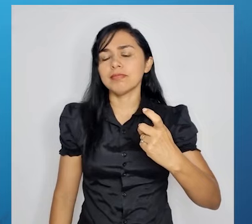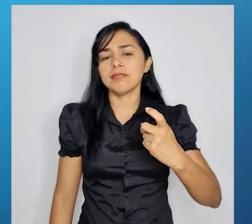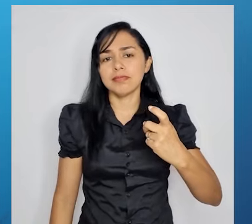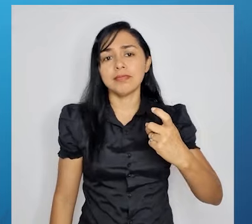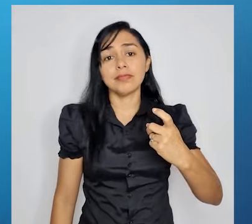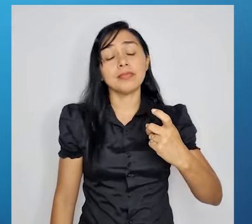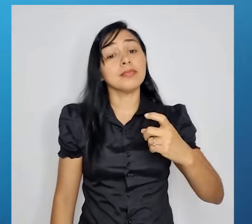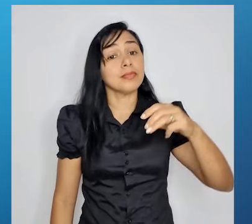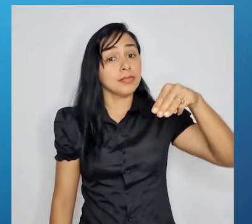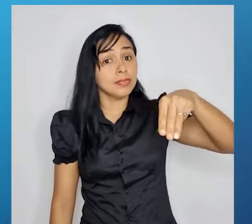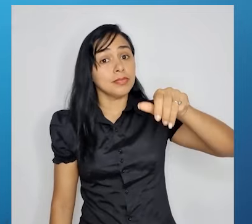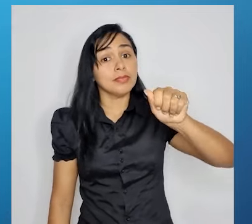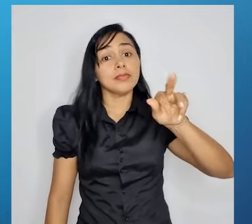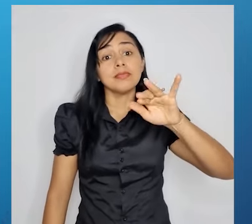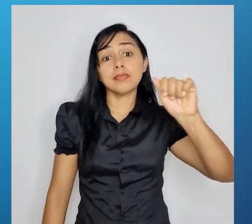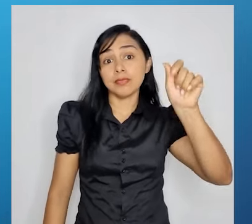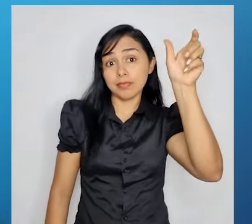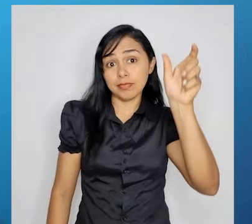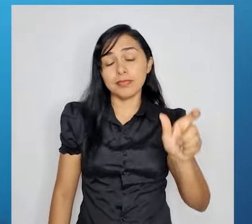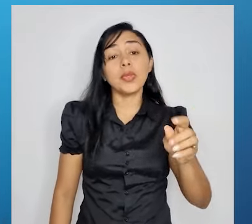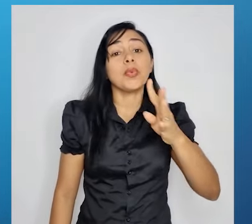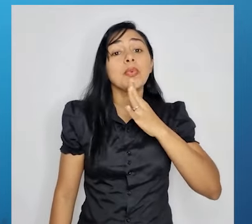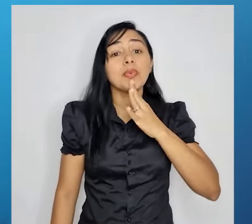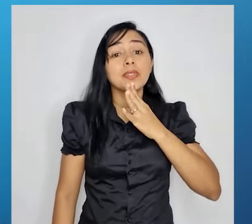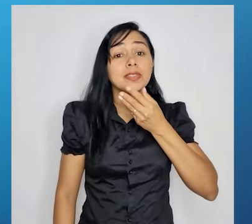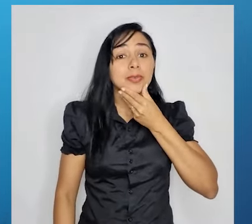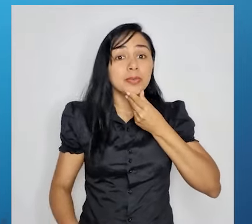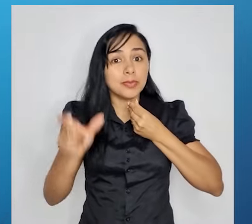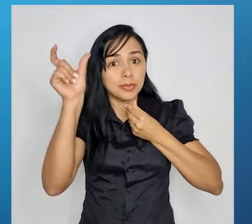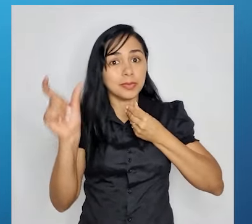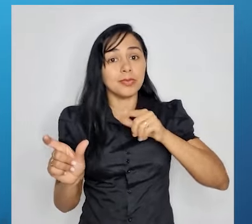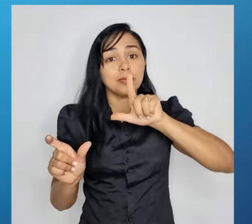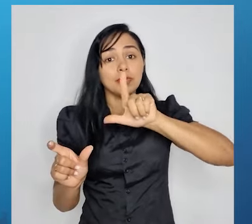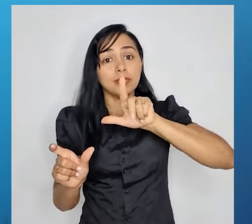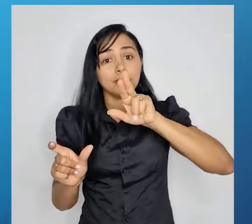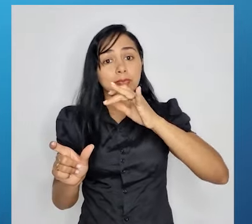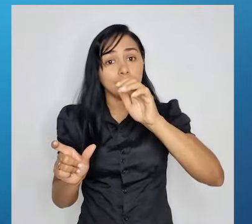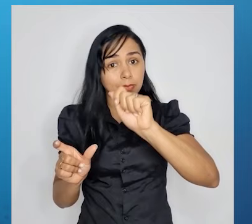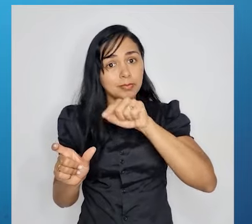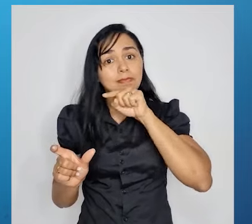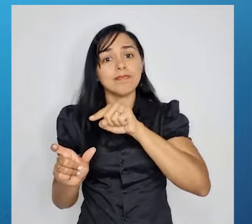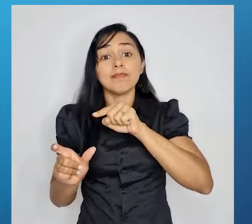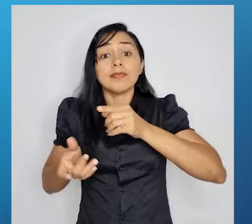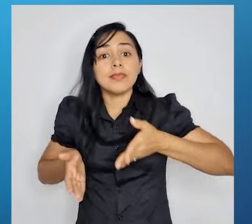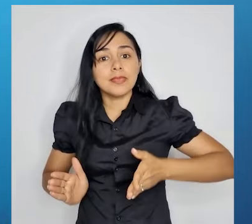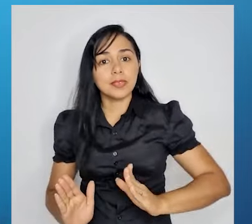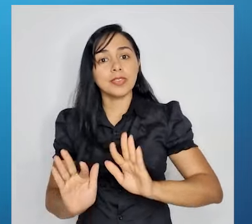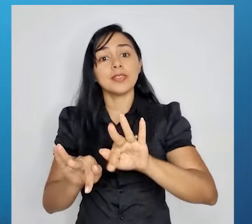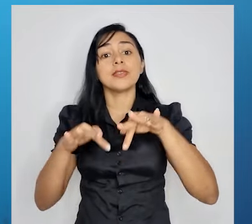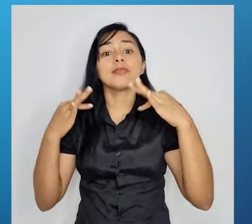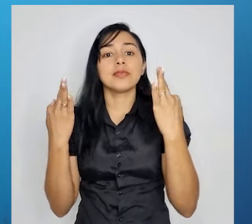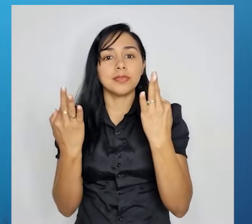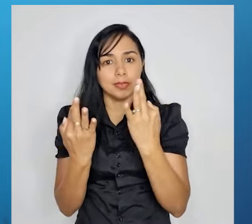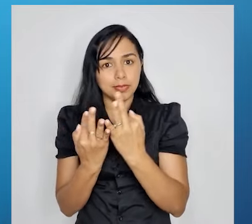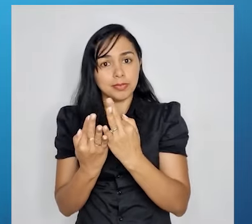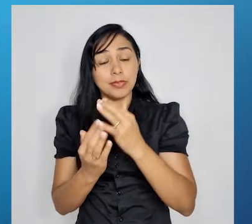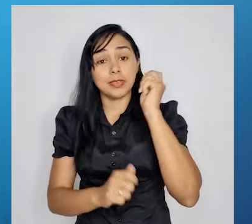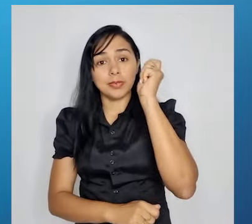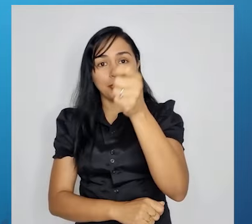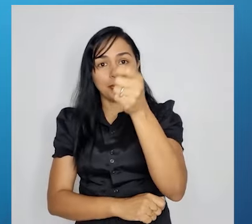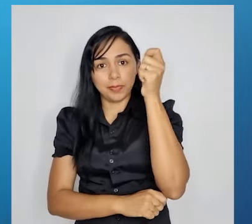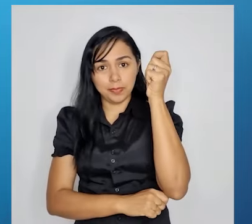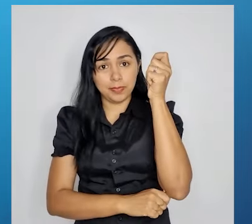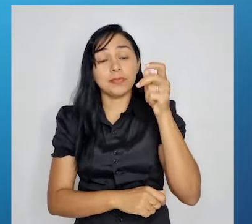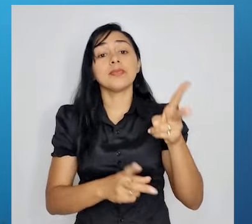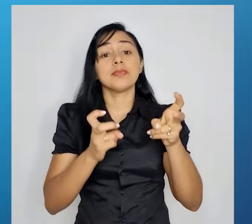Maria conheceu Lucas, um menino caissara que nasceu em uma família de pescadores. No